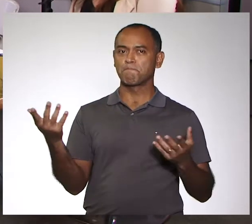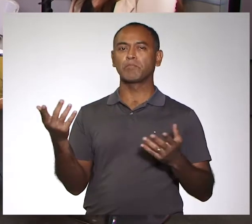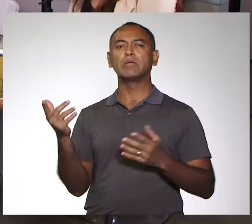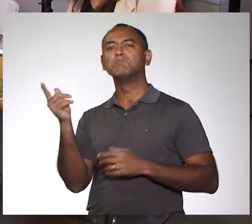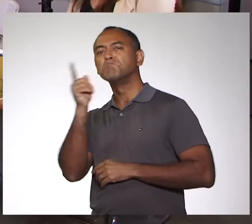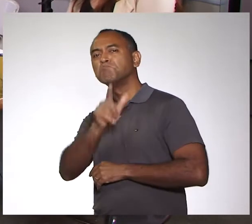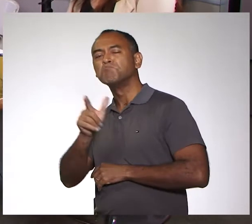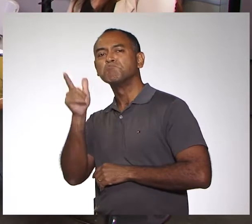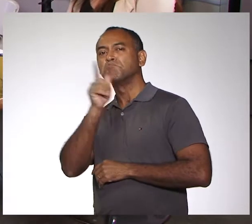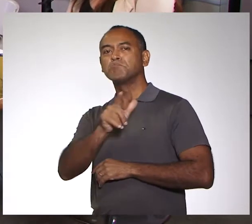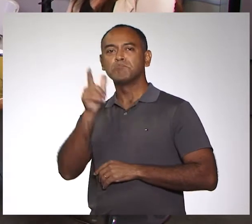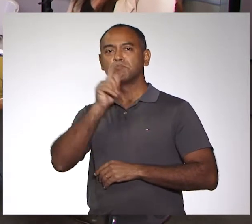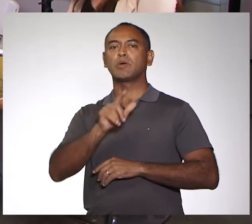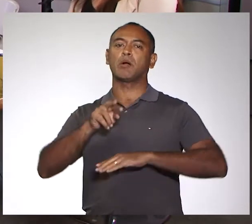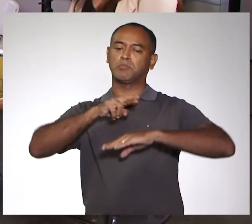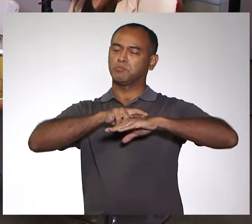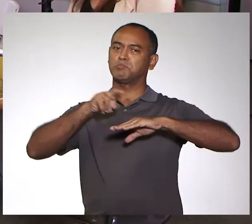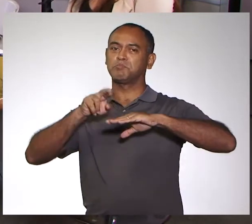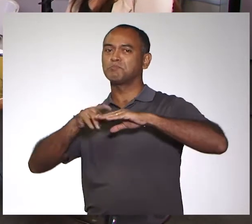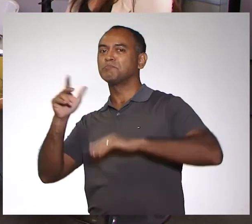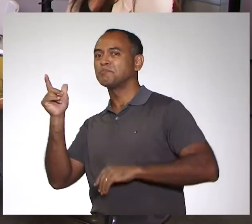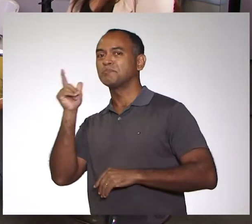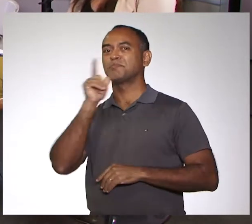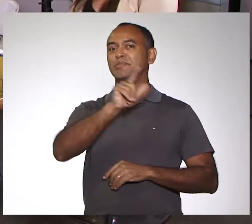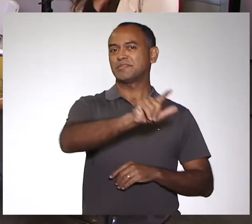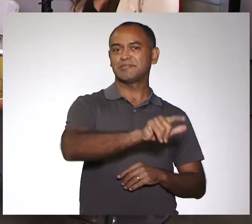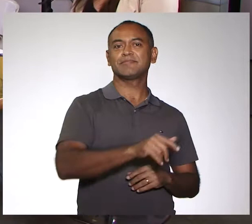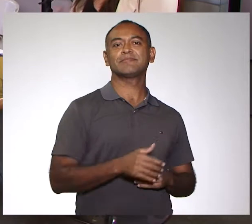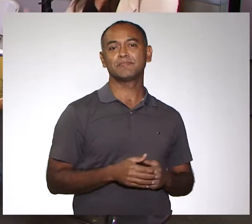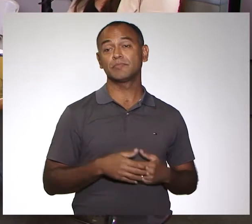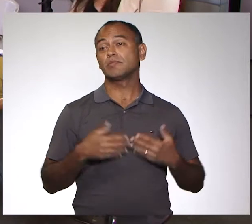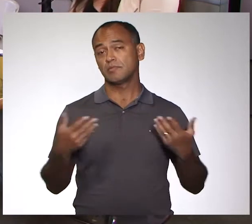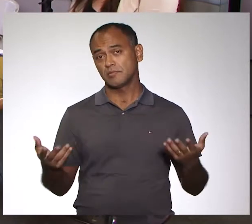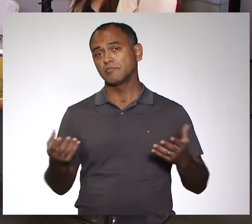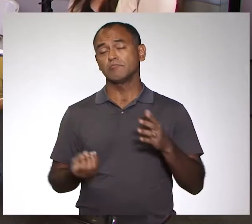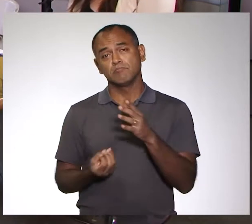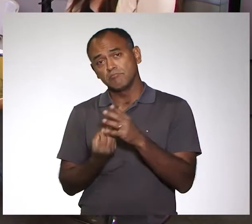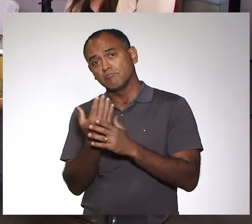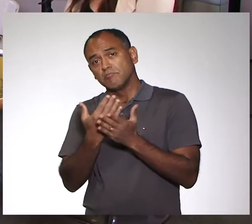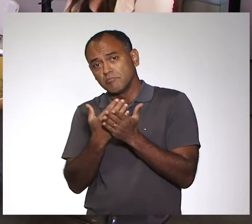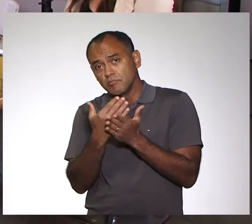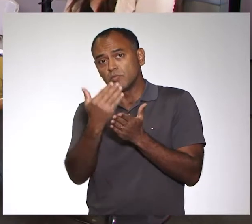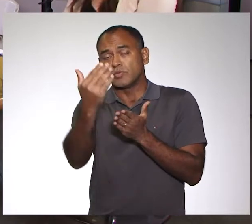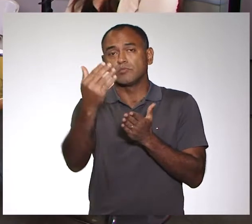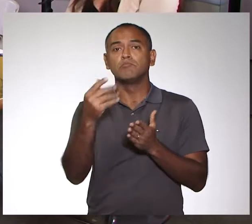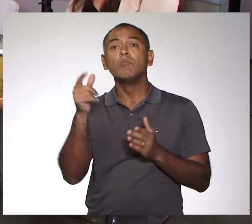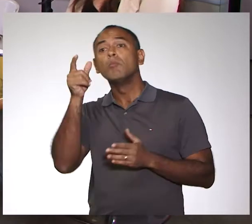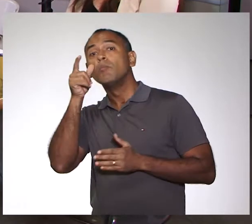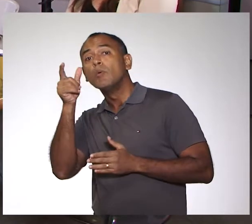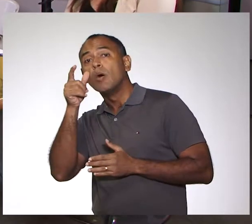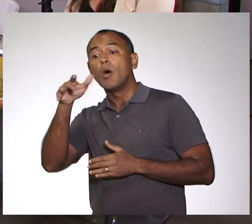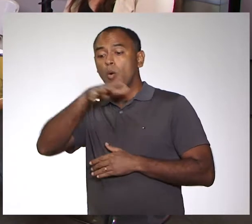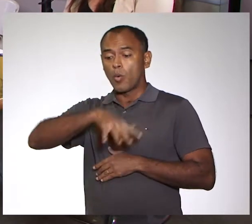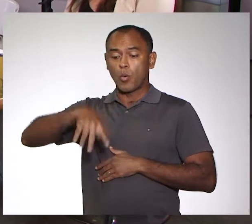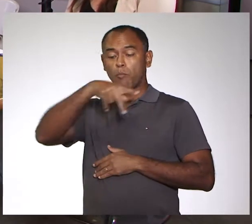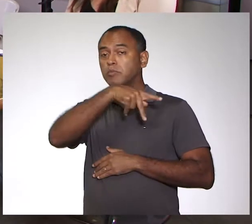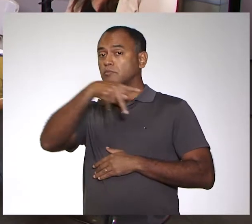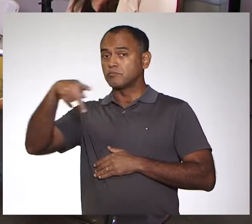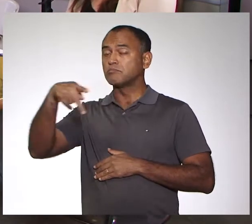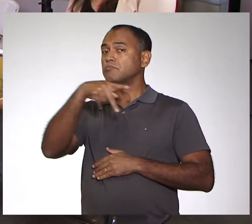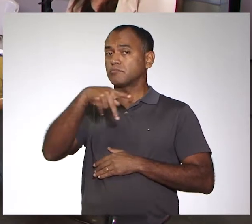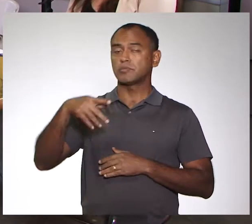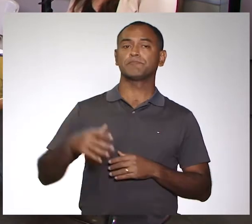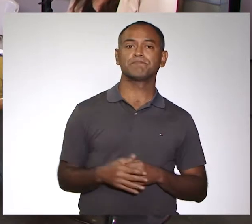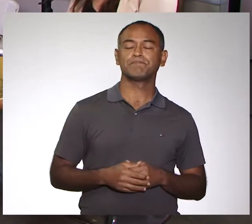foi uma conquista muito boa aqui para o nosso estado. E foi assim, tudo surgiu mesmo do interesse dos nossos professores.